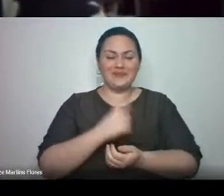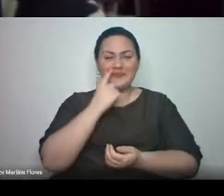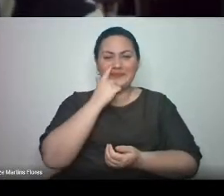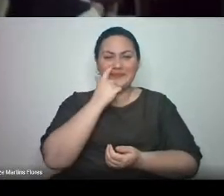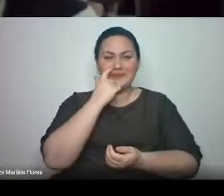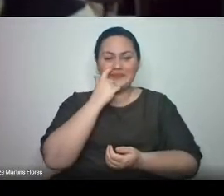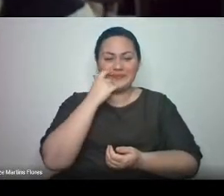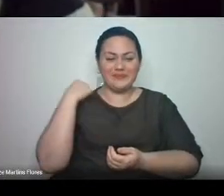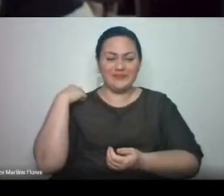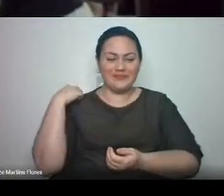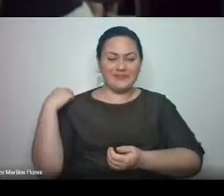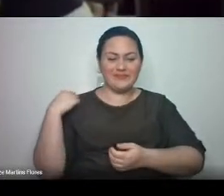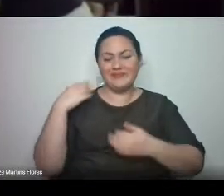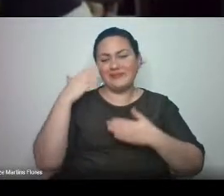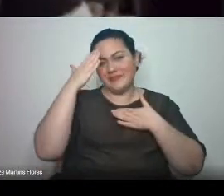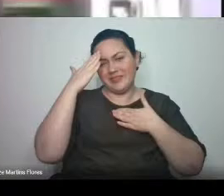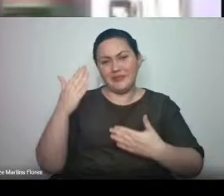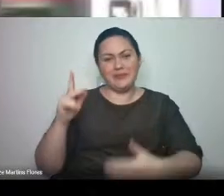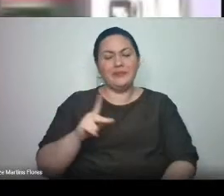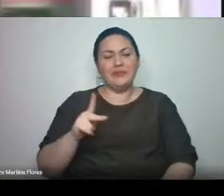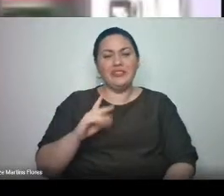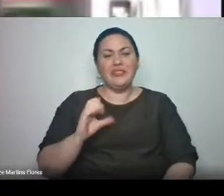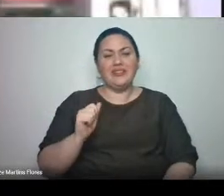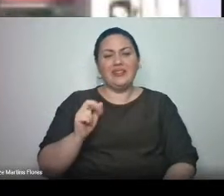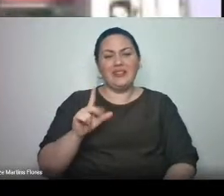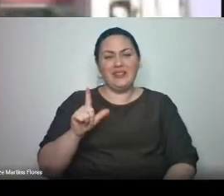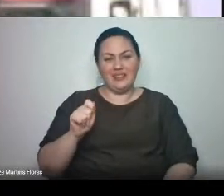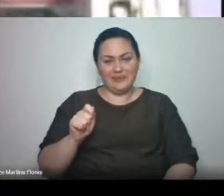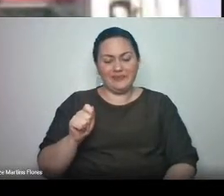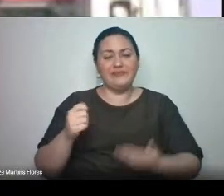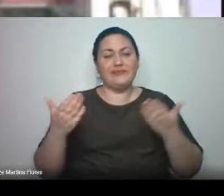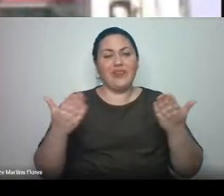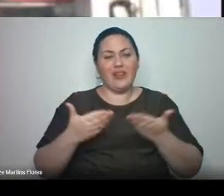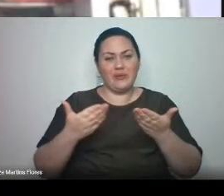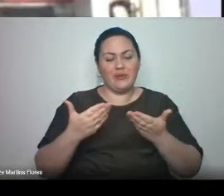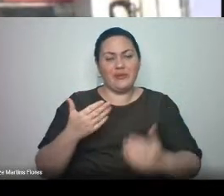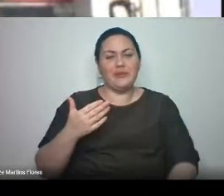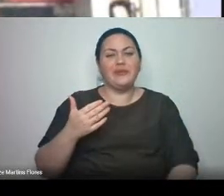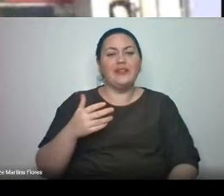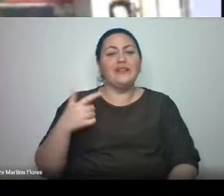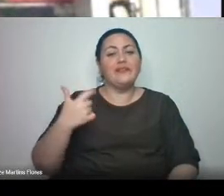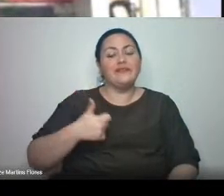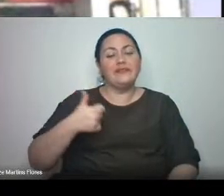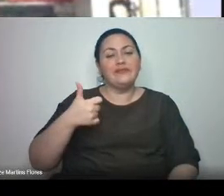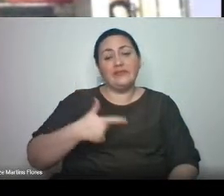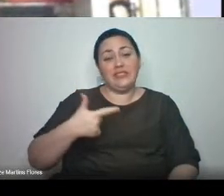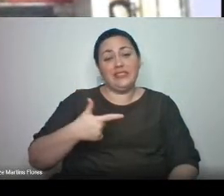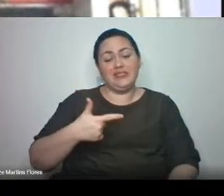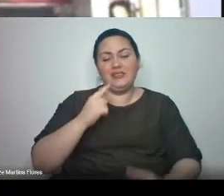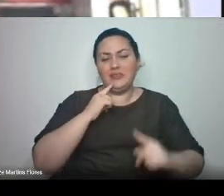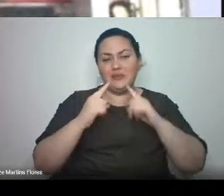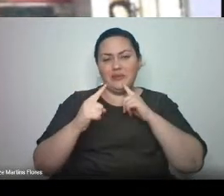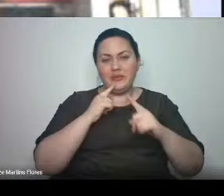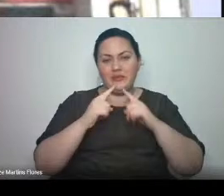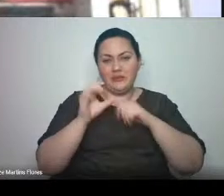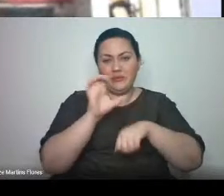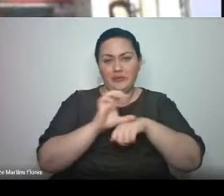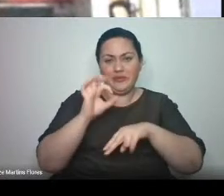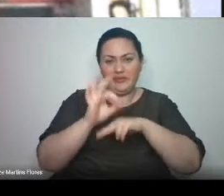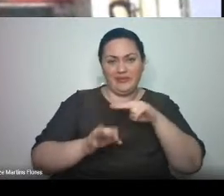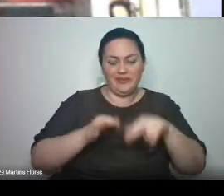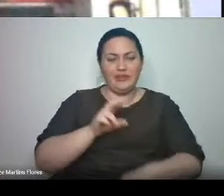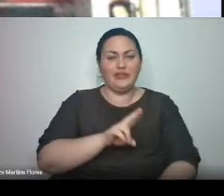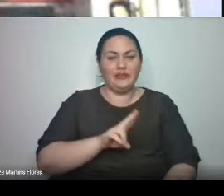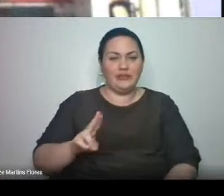Muito obrigada, professora Carla. Com a palavra, vice-coordenadora do curso de Física Médica, professora